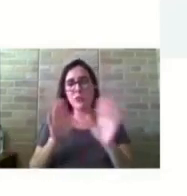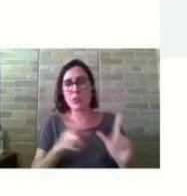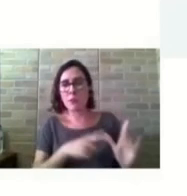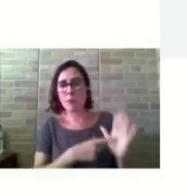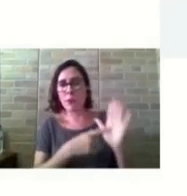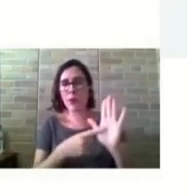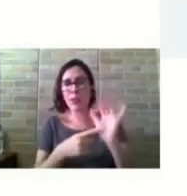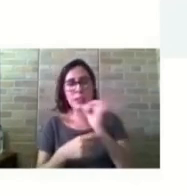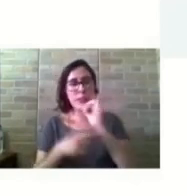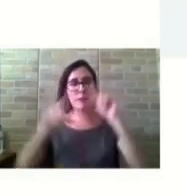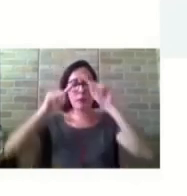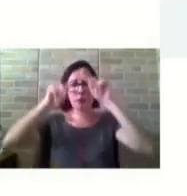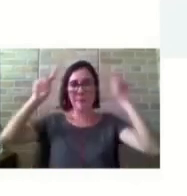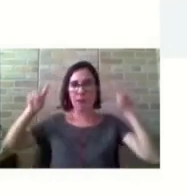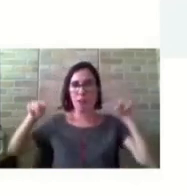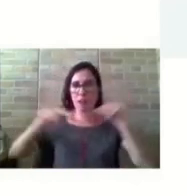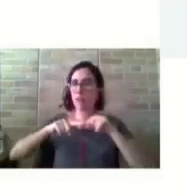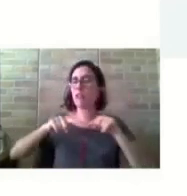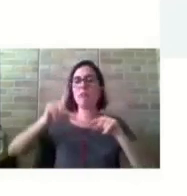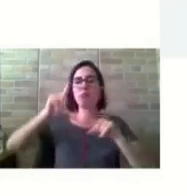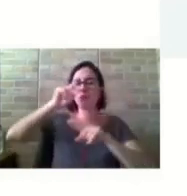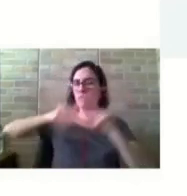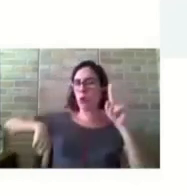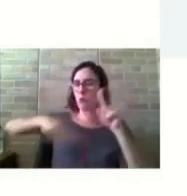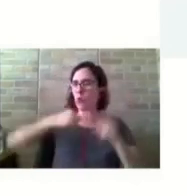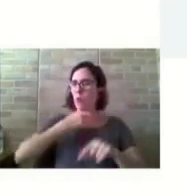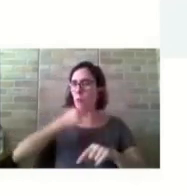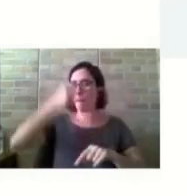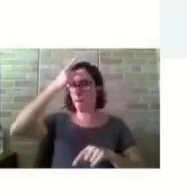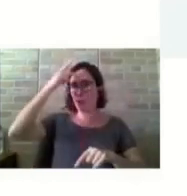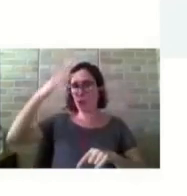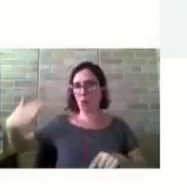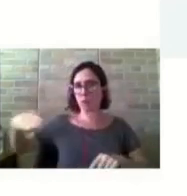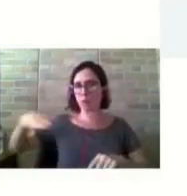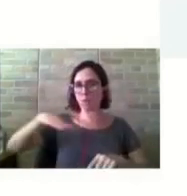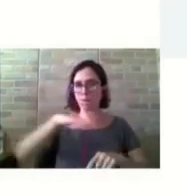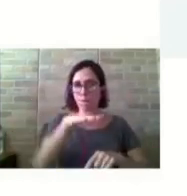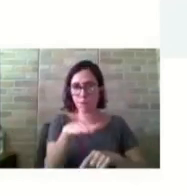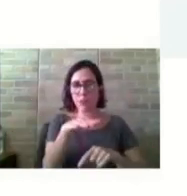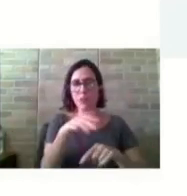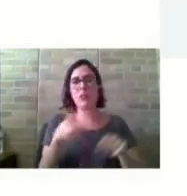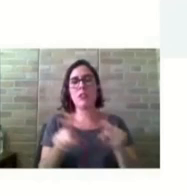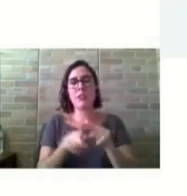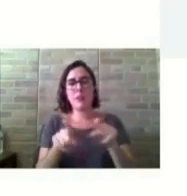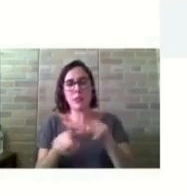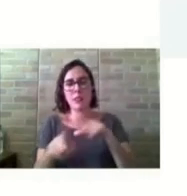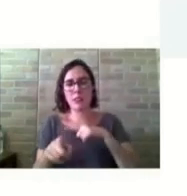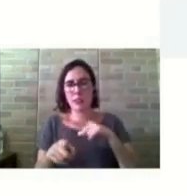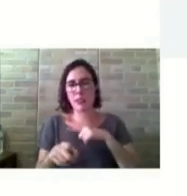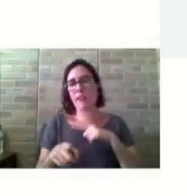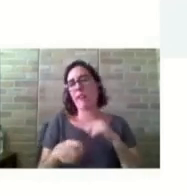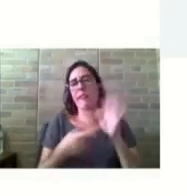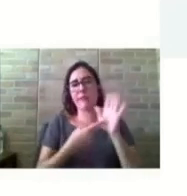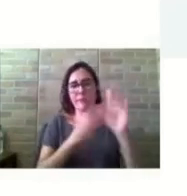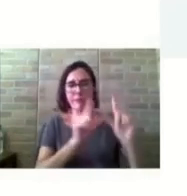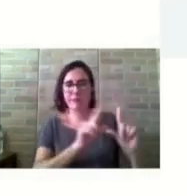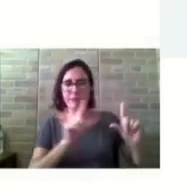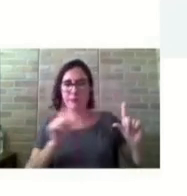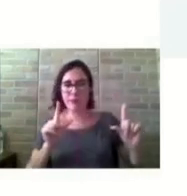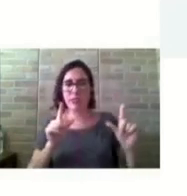cadeira de roda no estacionamento, tótens, placa de sinalização em drive, em livras ampliadas.